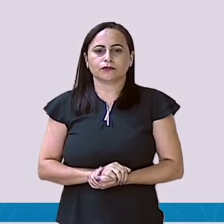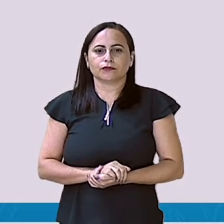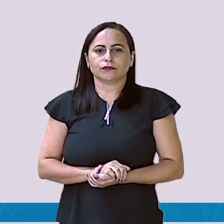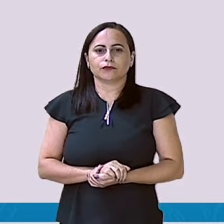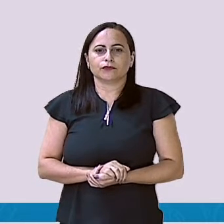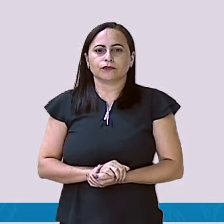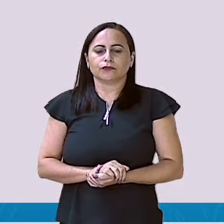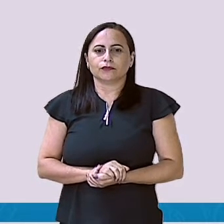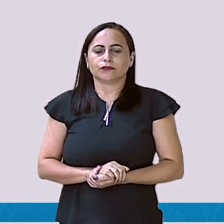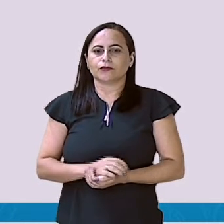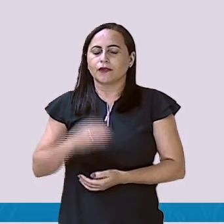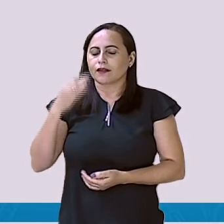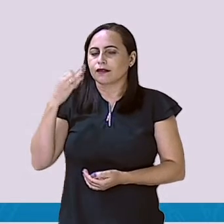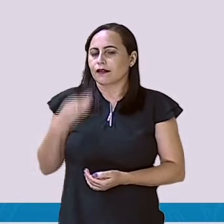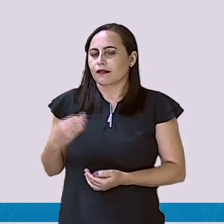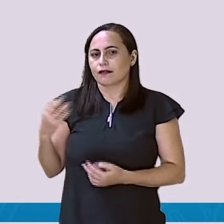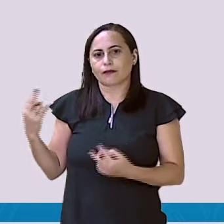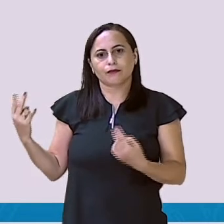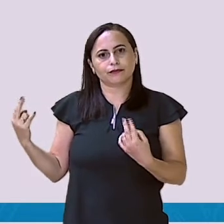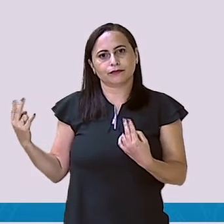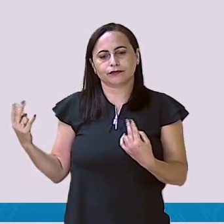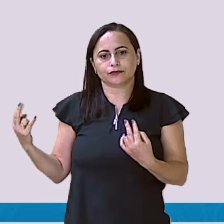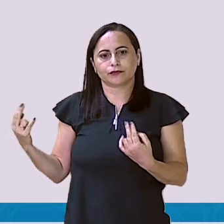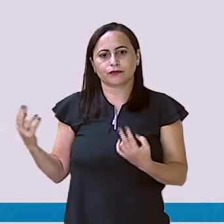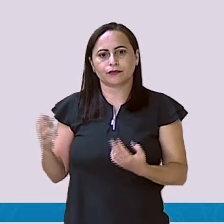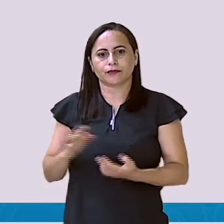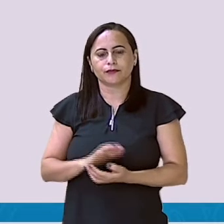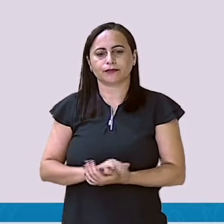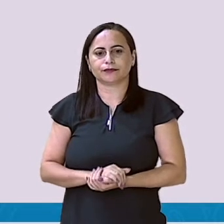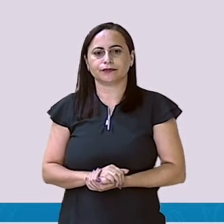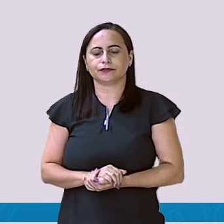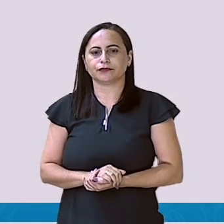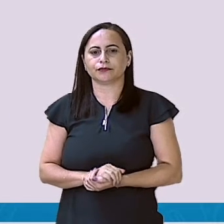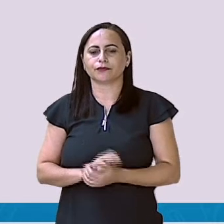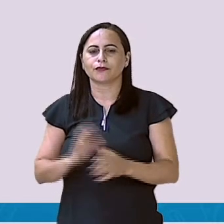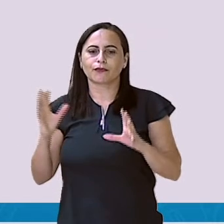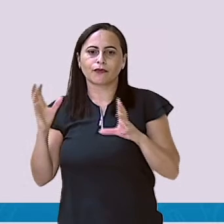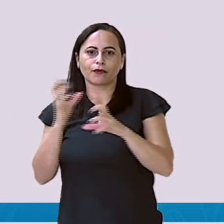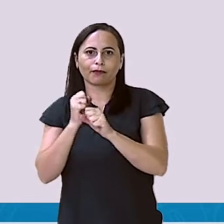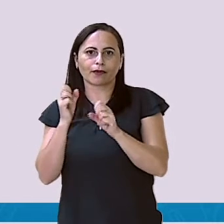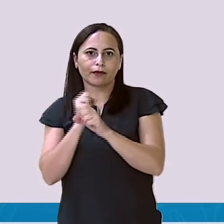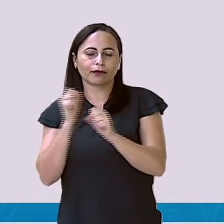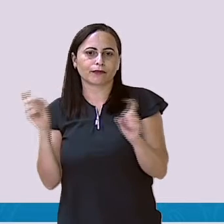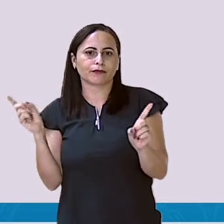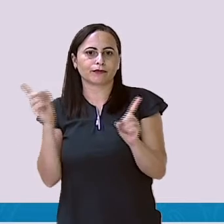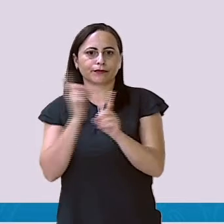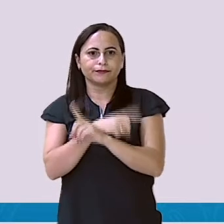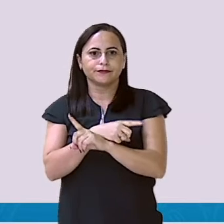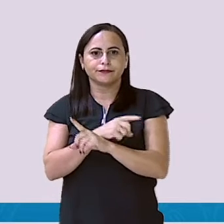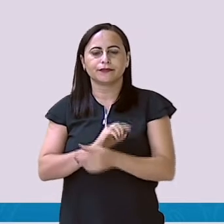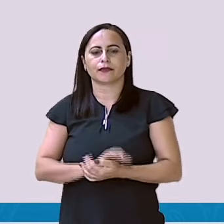Deu exatamente. Então, olha. Foram as operações inversas.